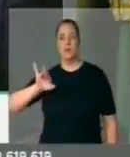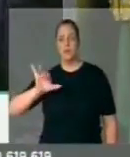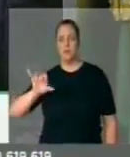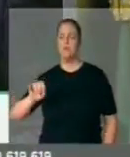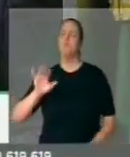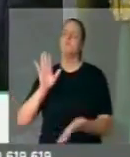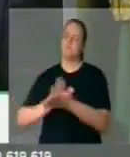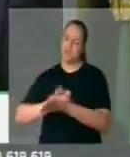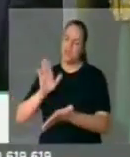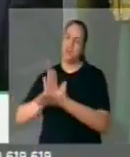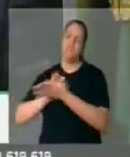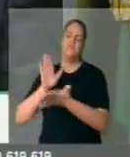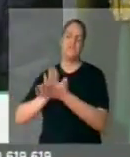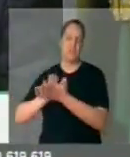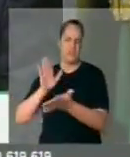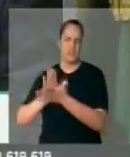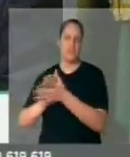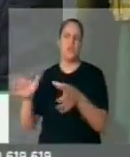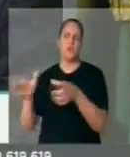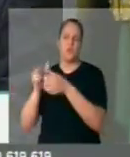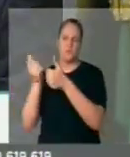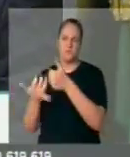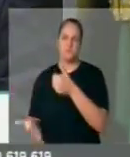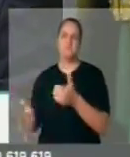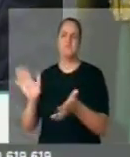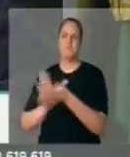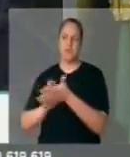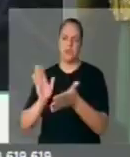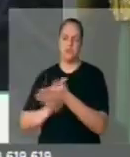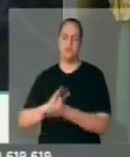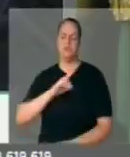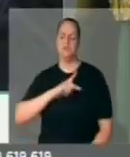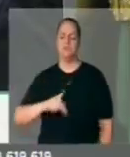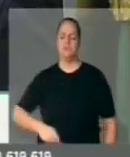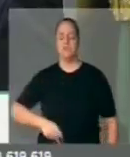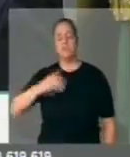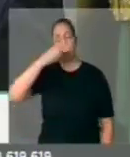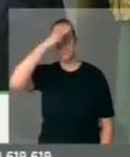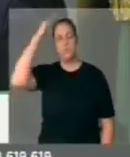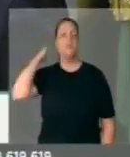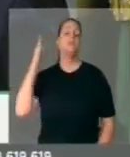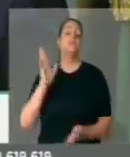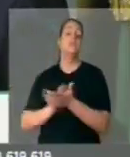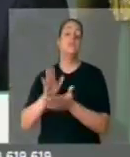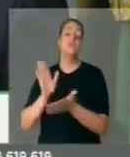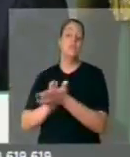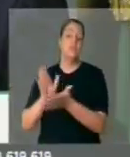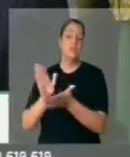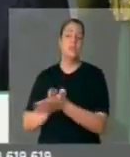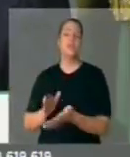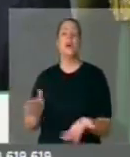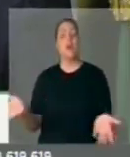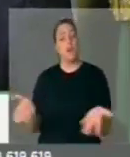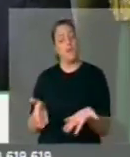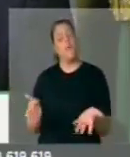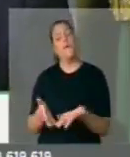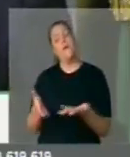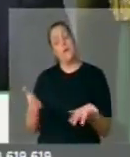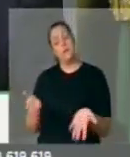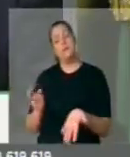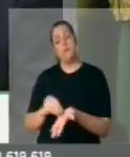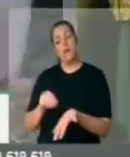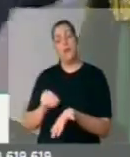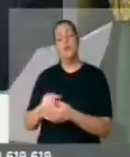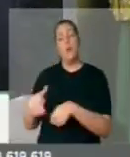equipe está de parabéns, o nosso presidente Michel Temer está de parabéns, mas agora precisaria ter uma conversa